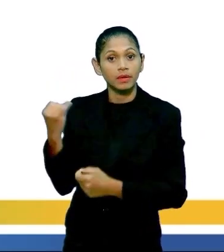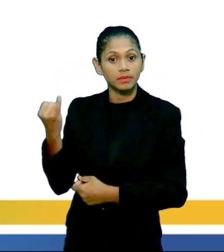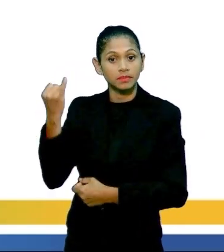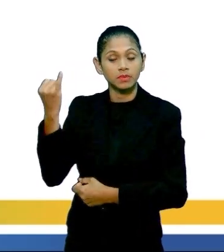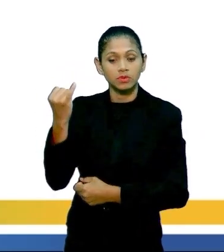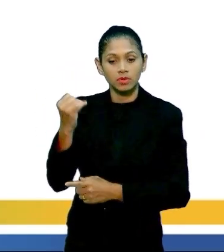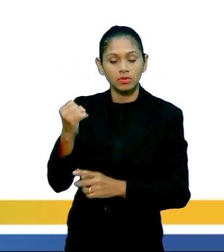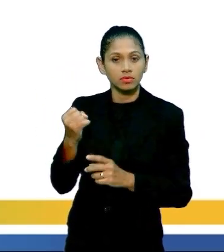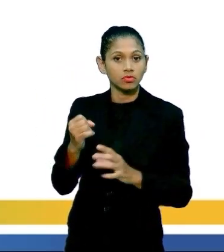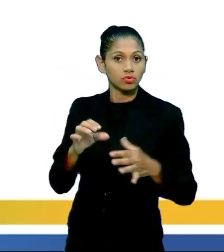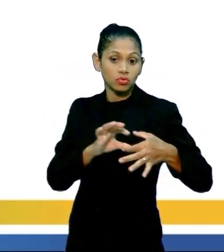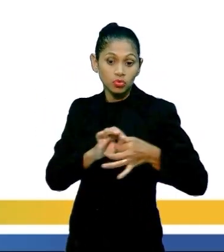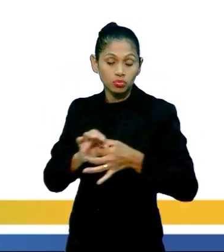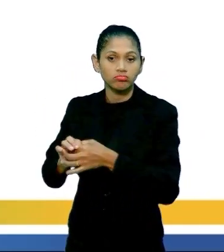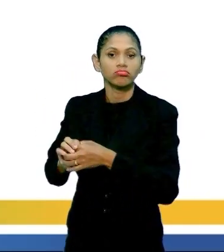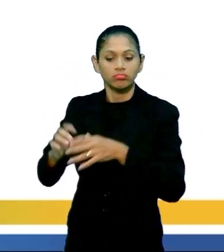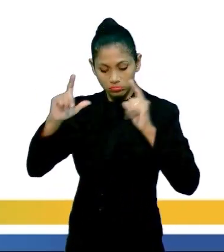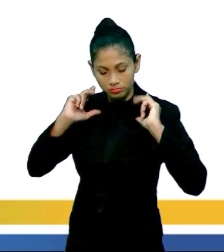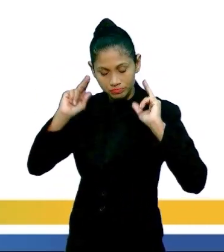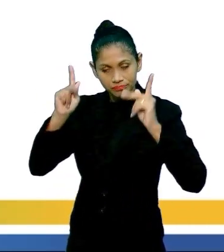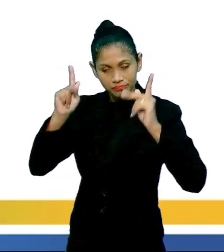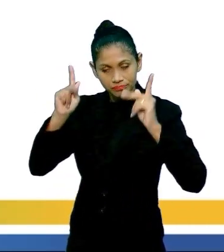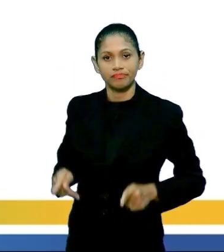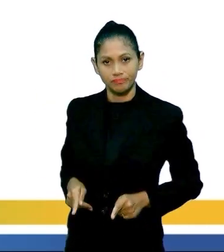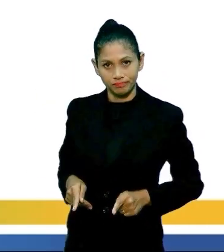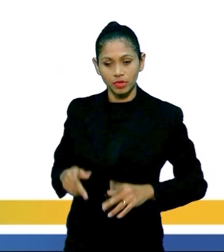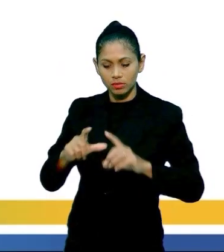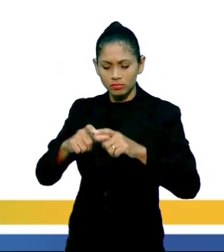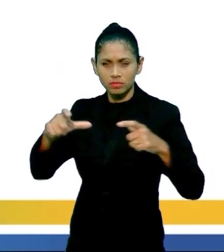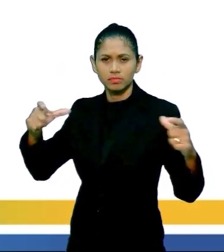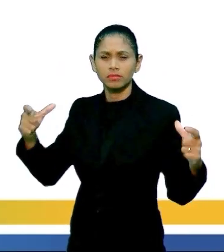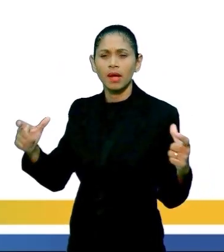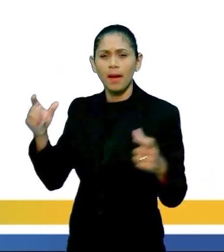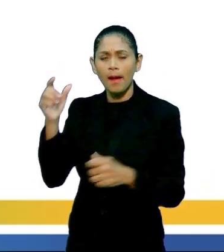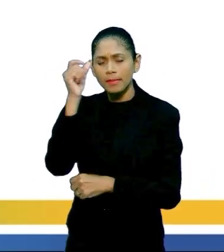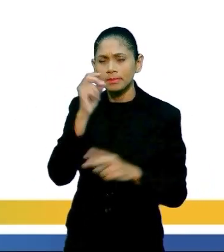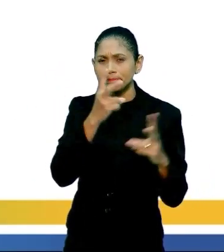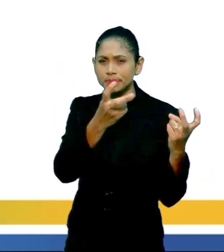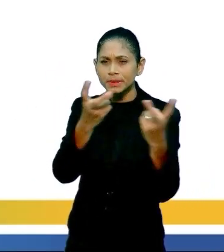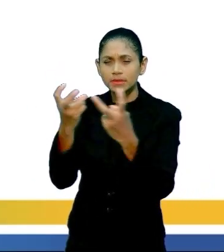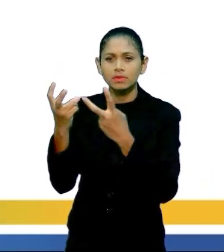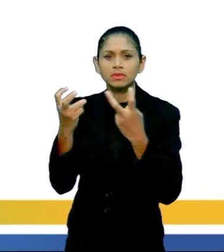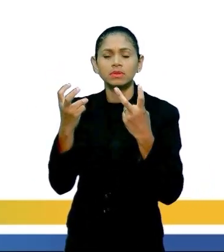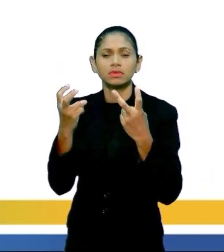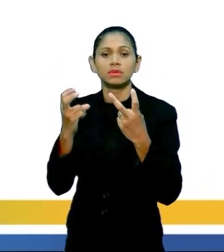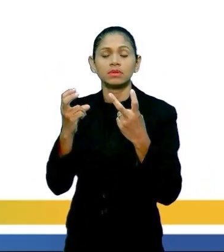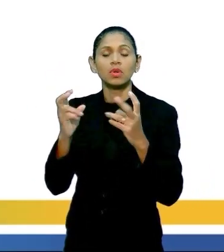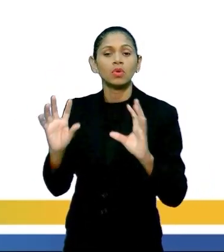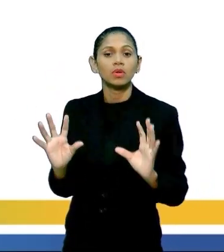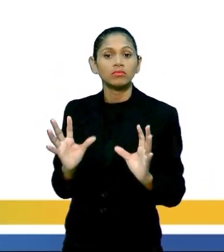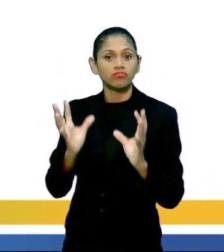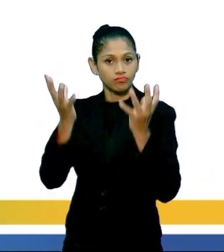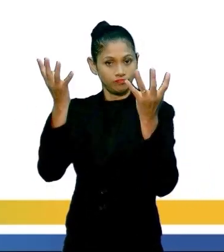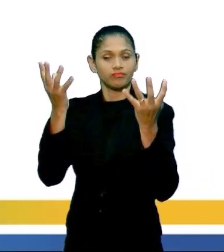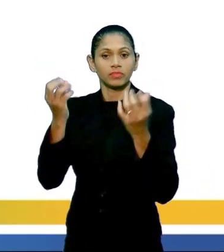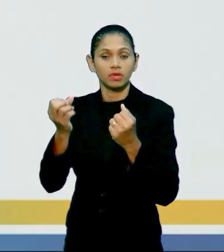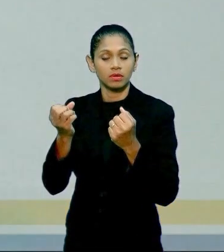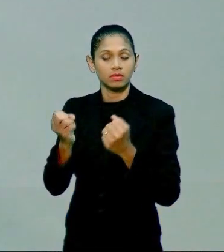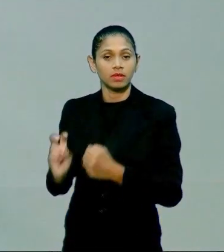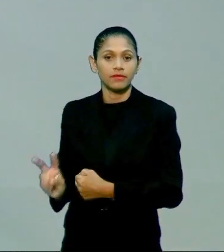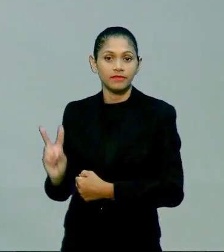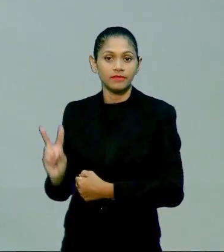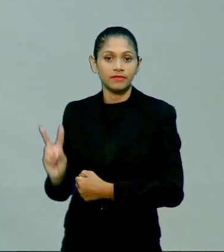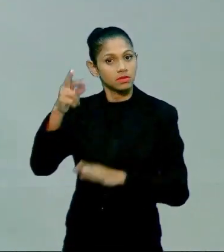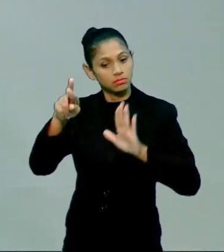colaboram no desenvolvimento motor, ampliam as percepções criativas e favorecem uma valorização das